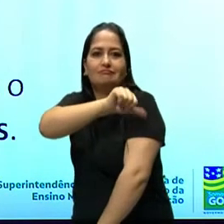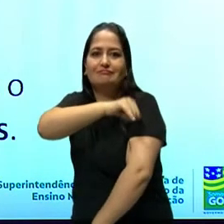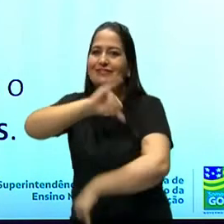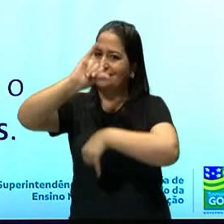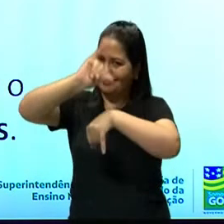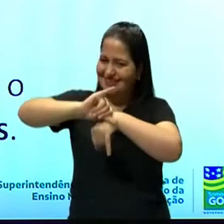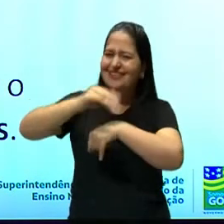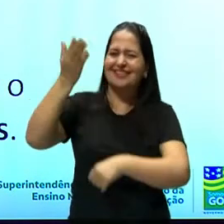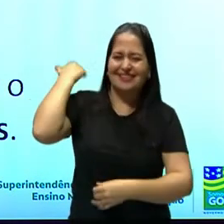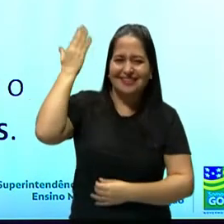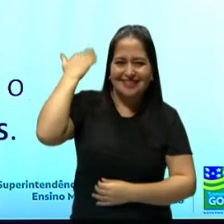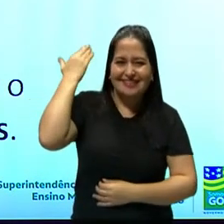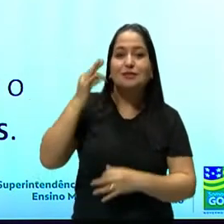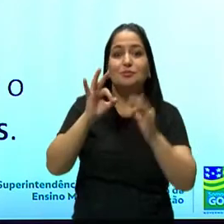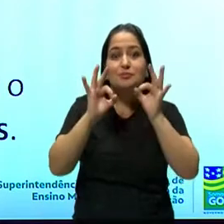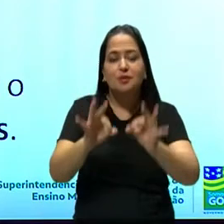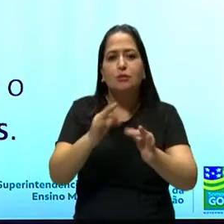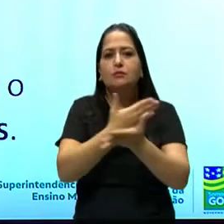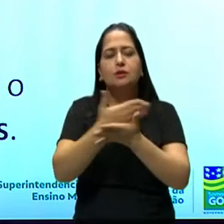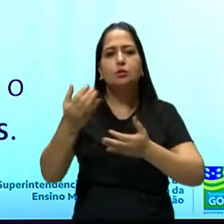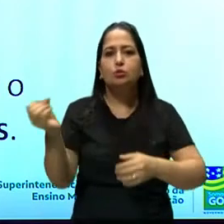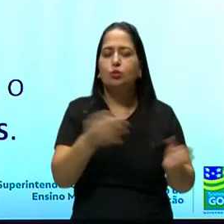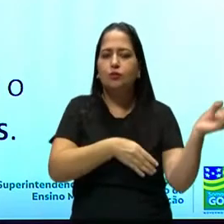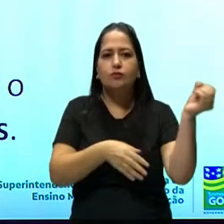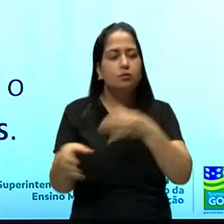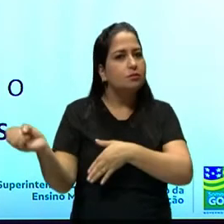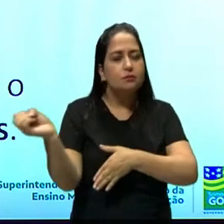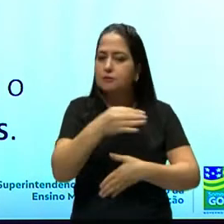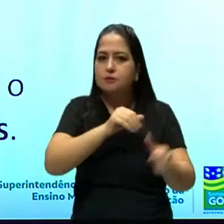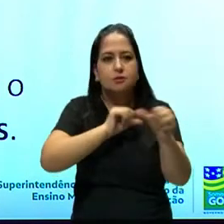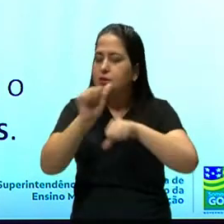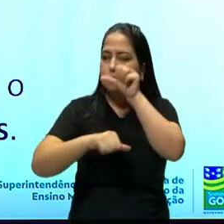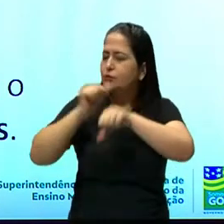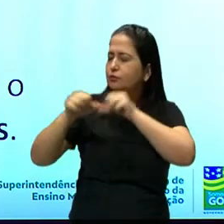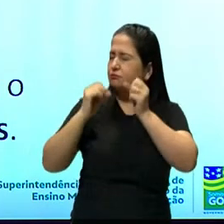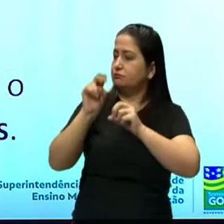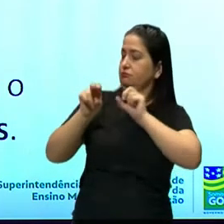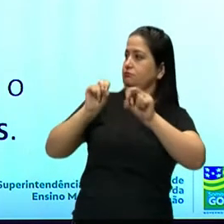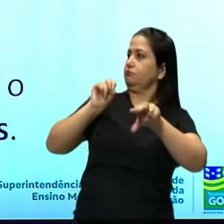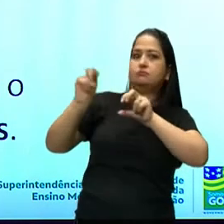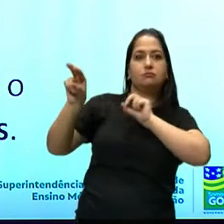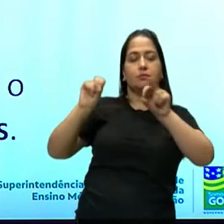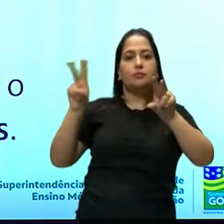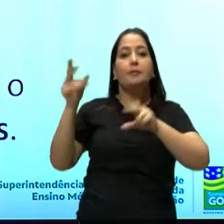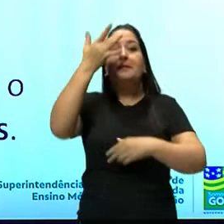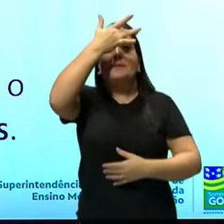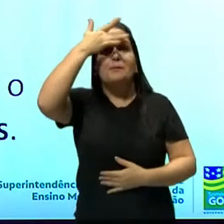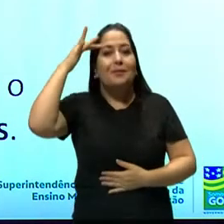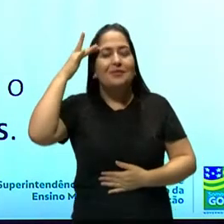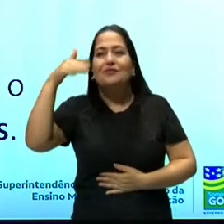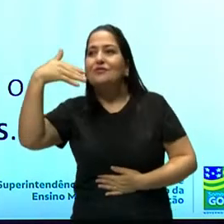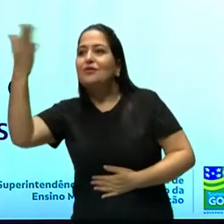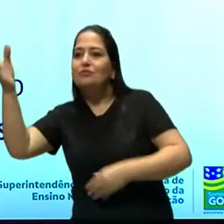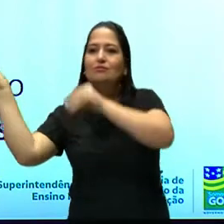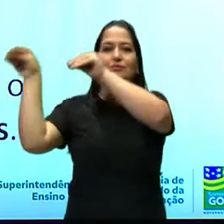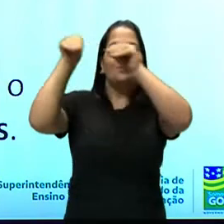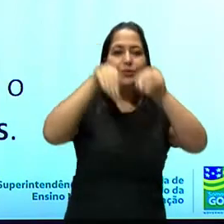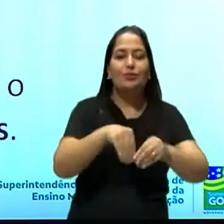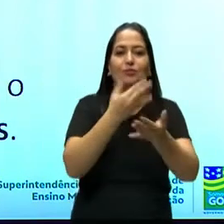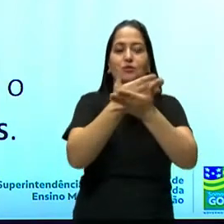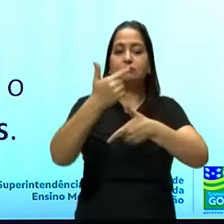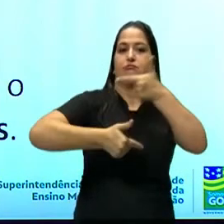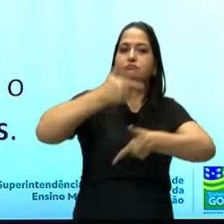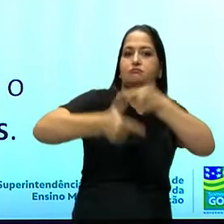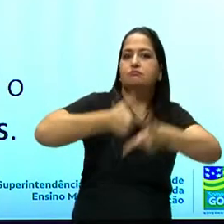era a capital, começa a se modernizar. Isso vai fazer com que aumente a atividade comercial, com que o